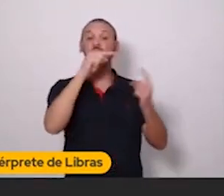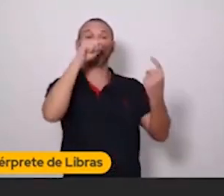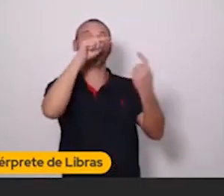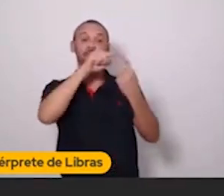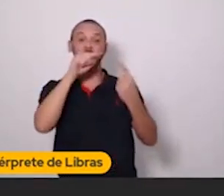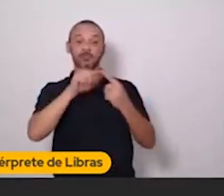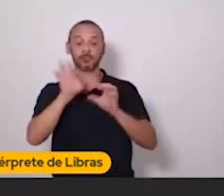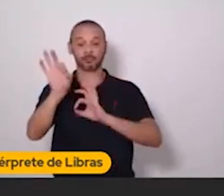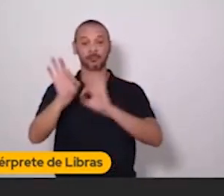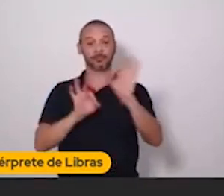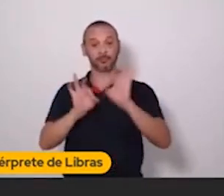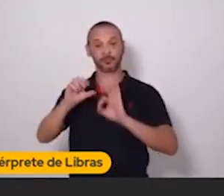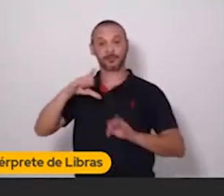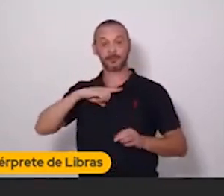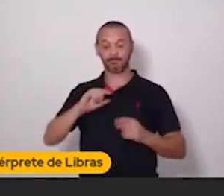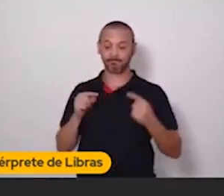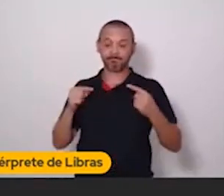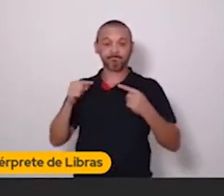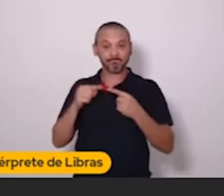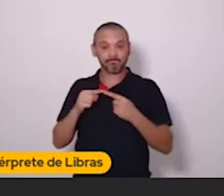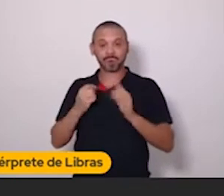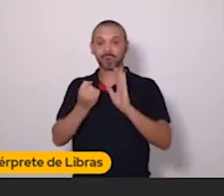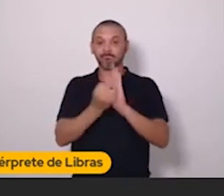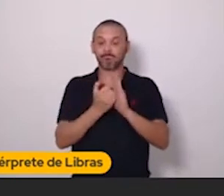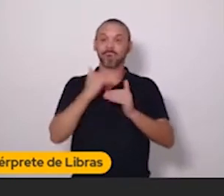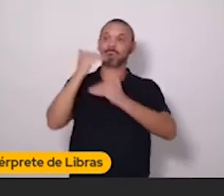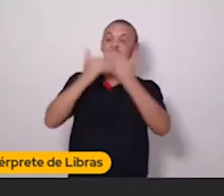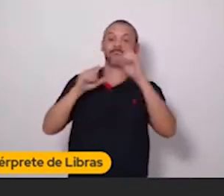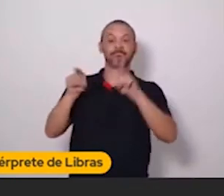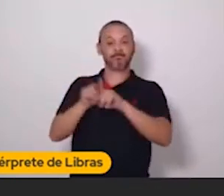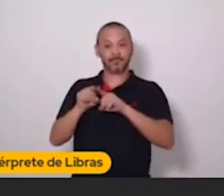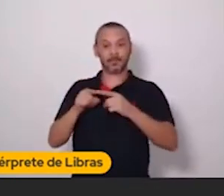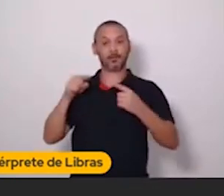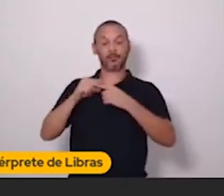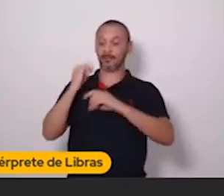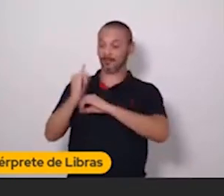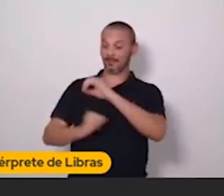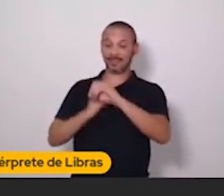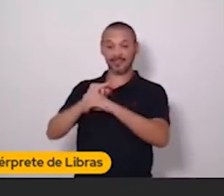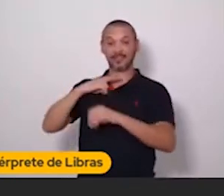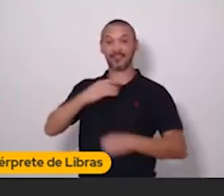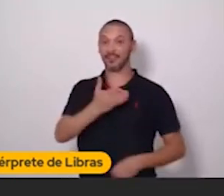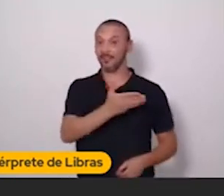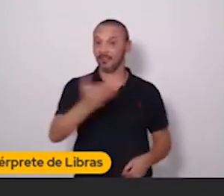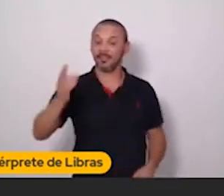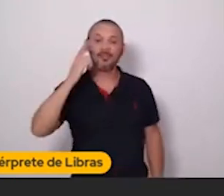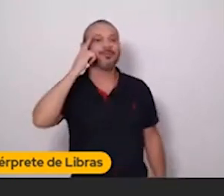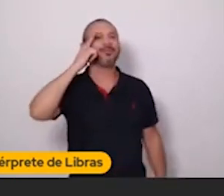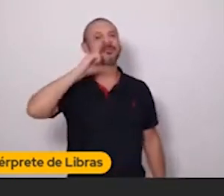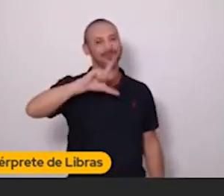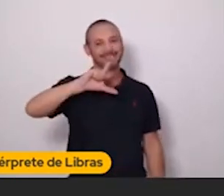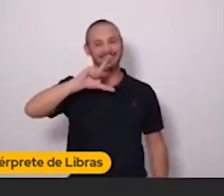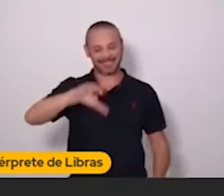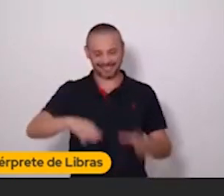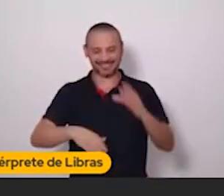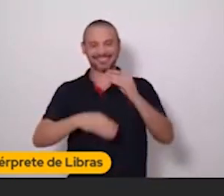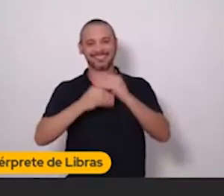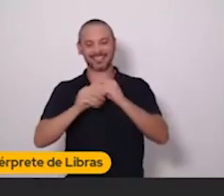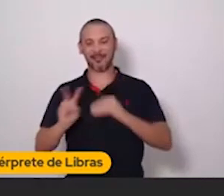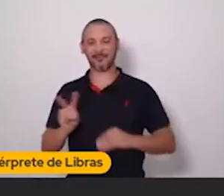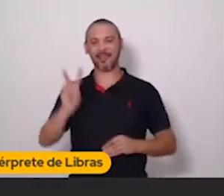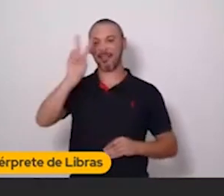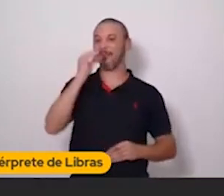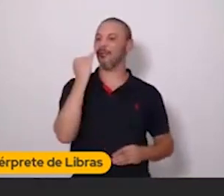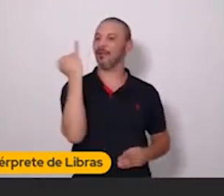construiu, tudo o que envolve a sua marca. Então, esse é o poder da internet. Fazer com que você consiga agregar muitos valores